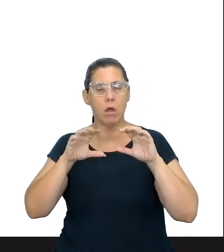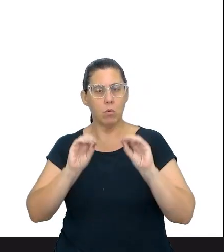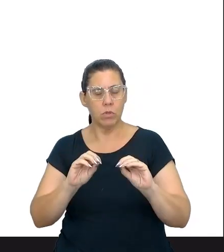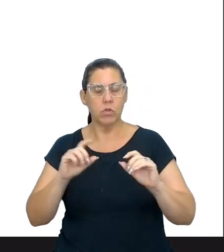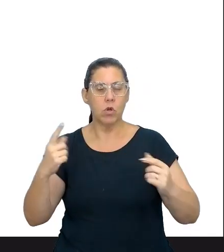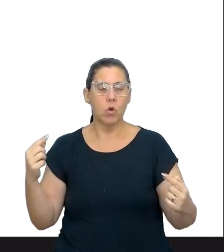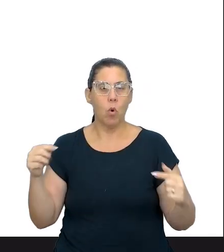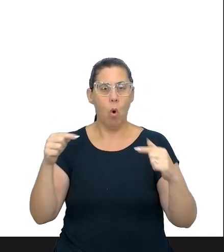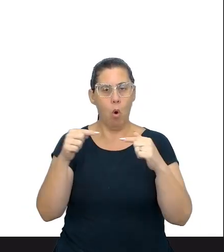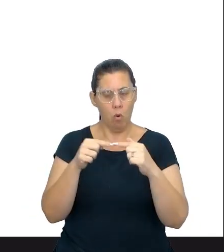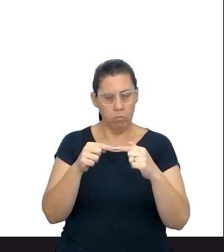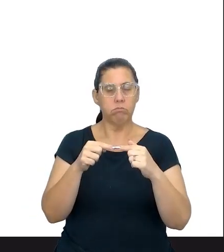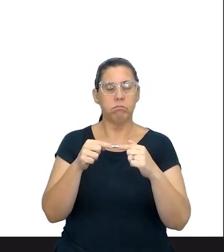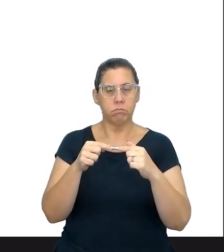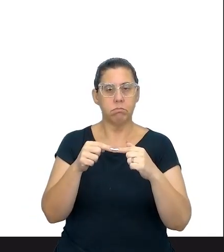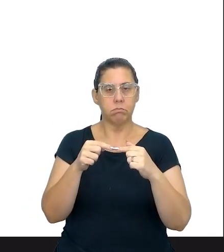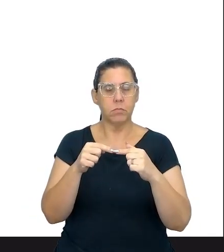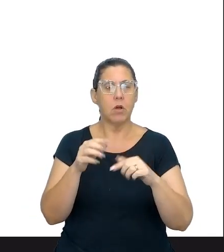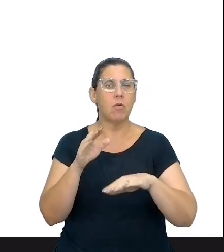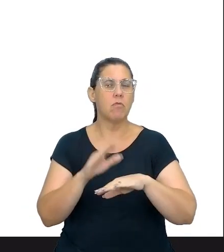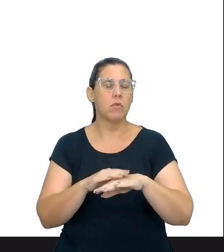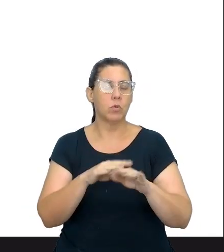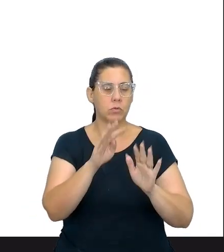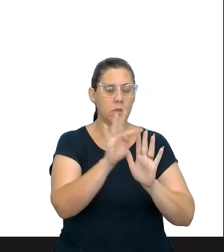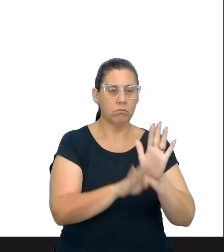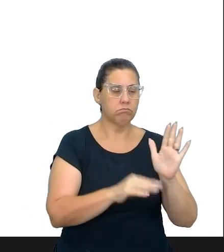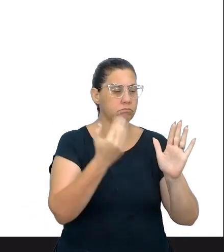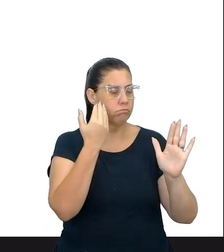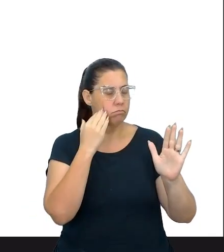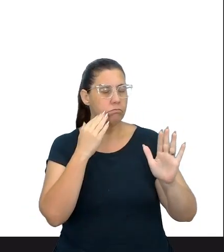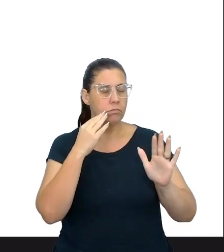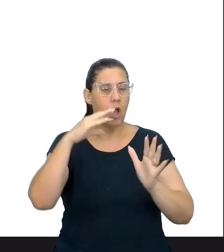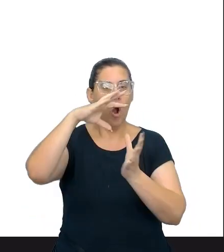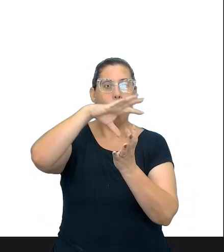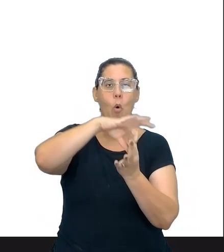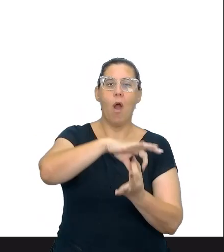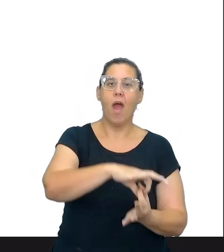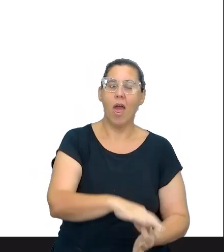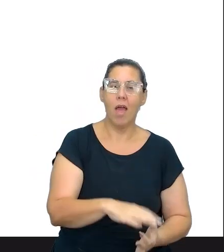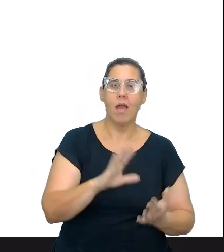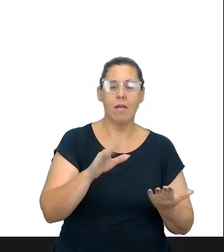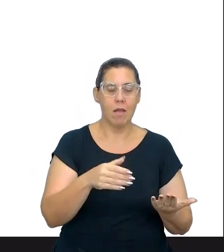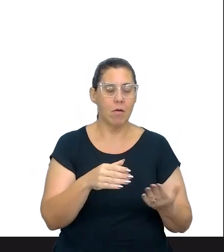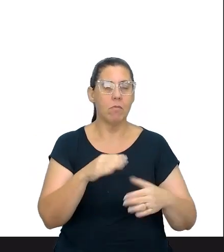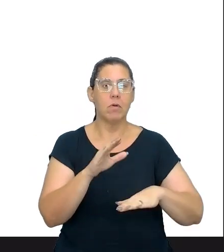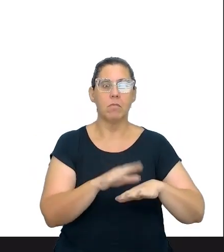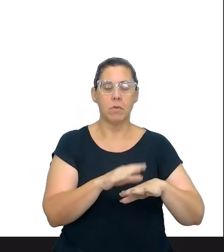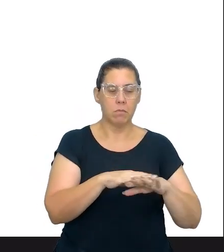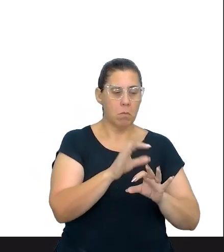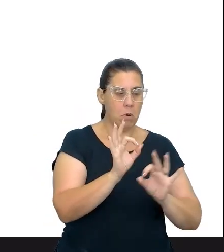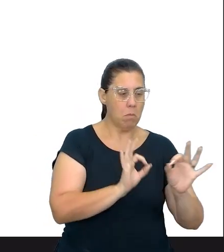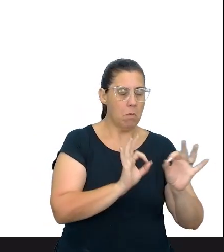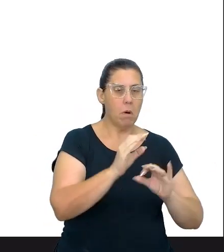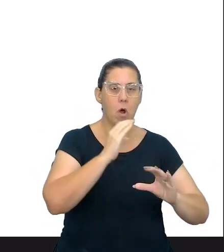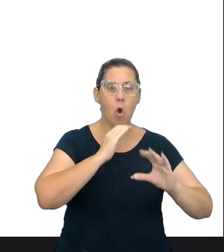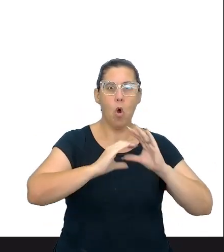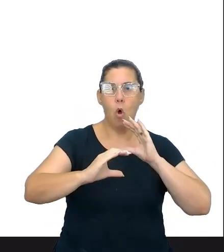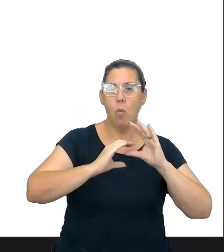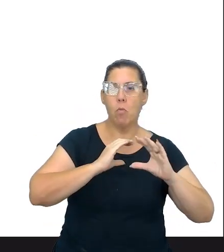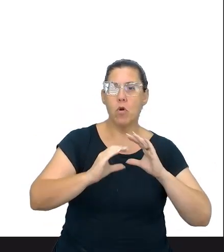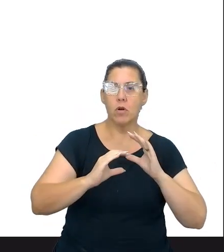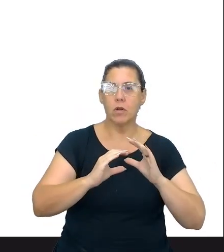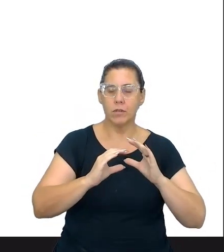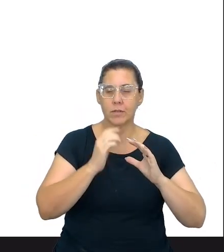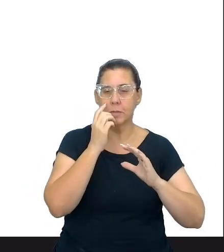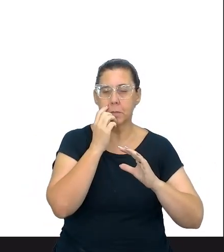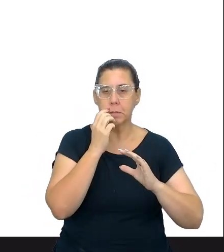articulam, que dão sentido ao texto, e a coerência, que é aquele momento da realização comunicativa entre os